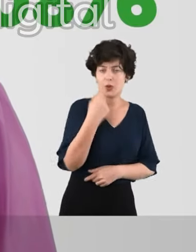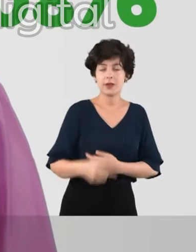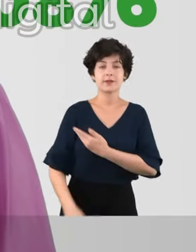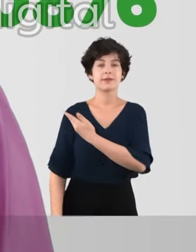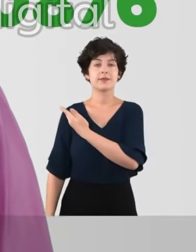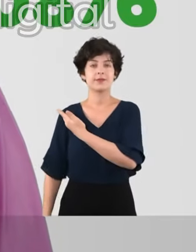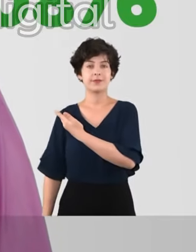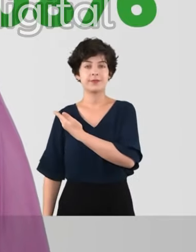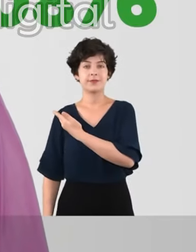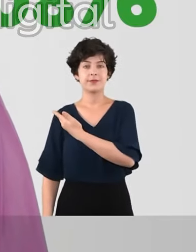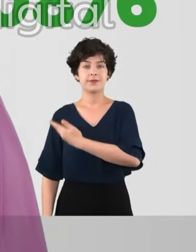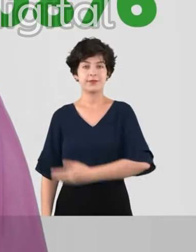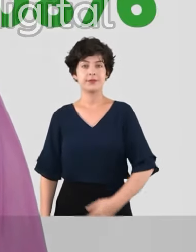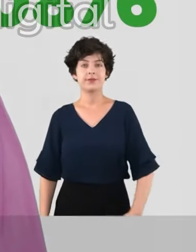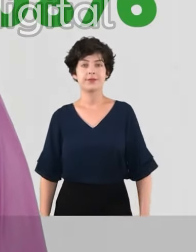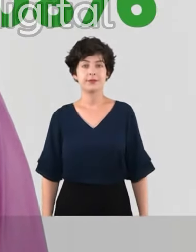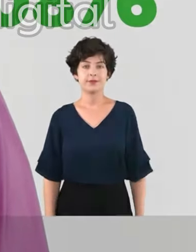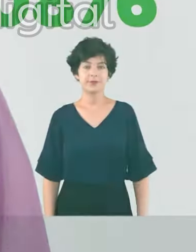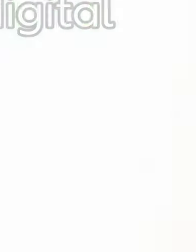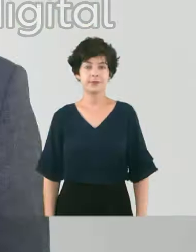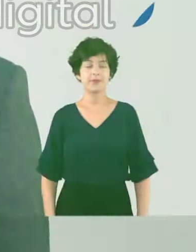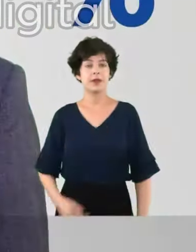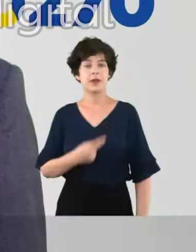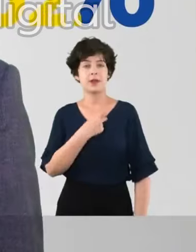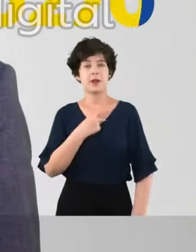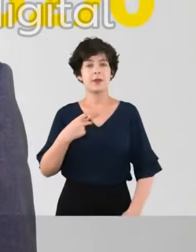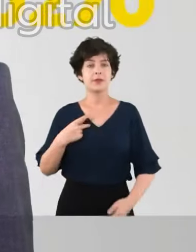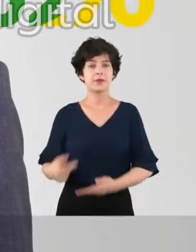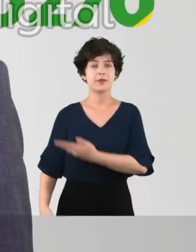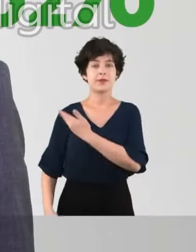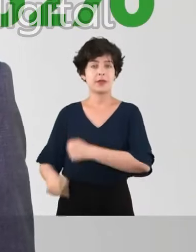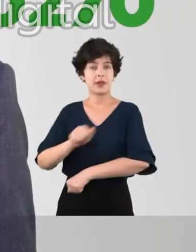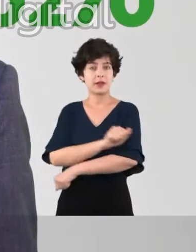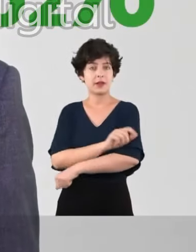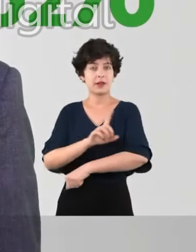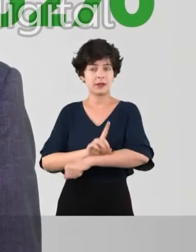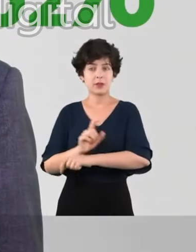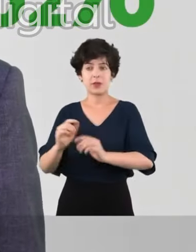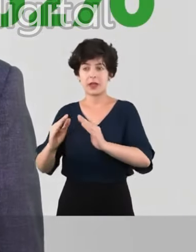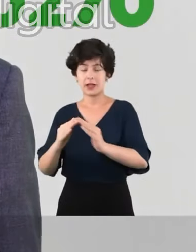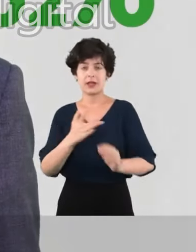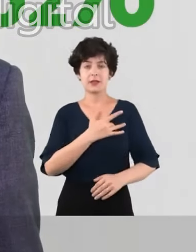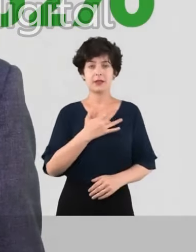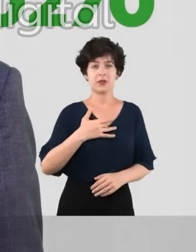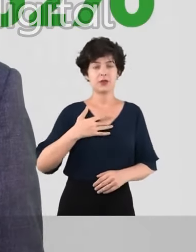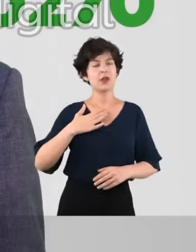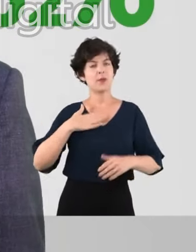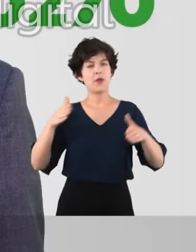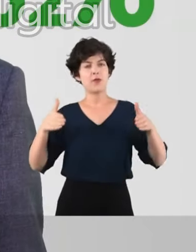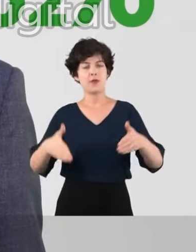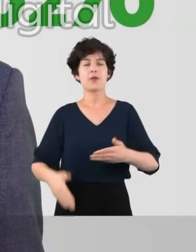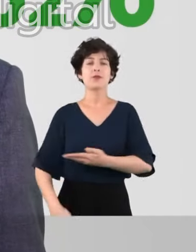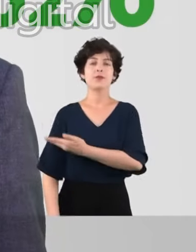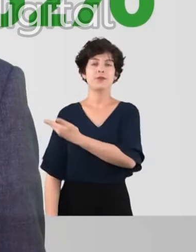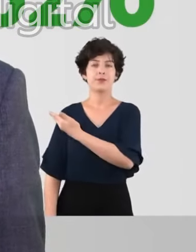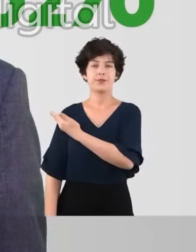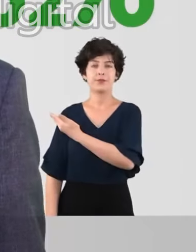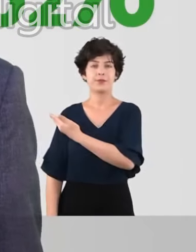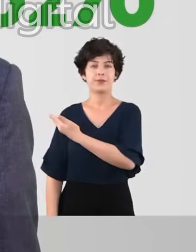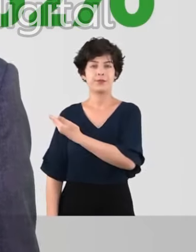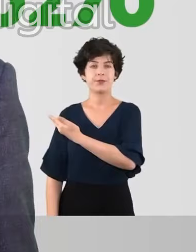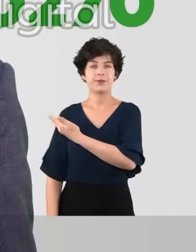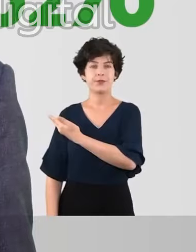Segurança Nalva, 78 76. Sou o pastor Constantino da Assembleia de Deus. Habitação e saúde são minha bandeira. Vote